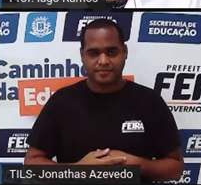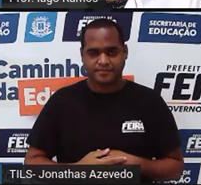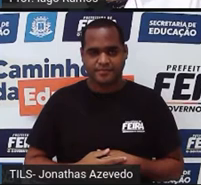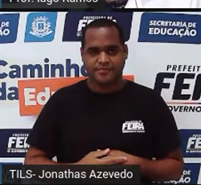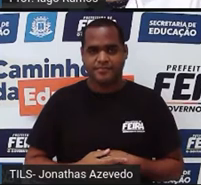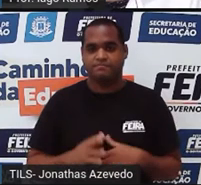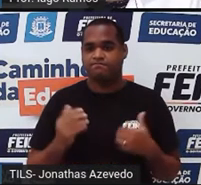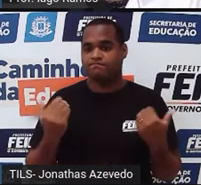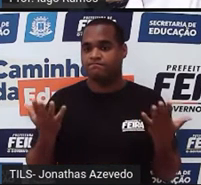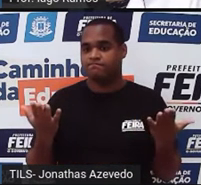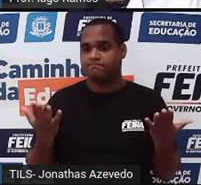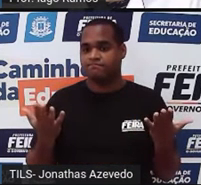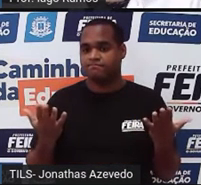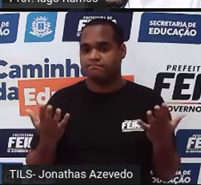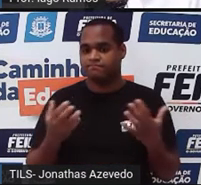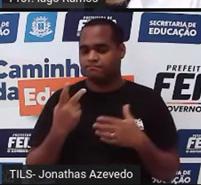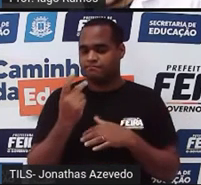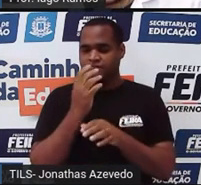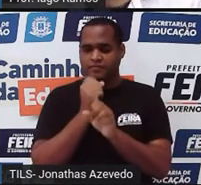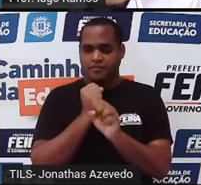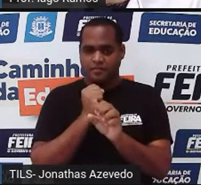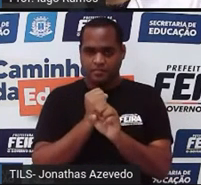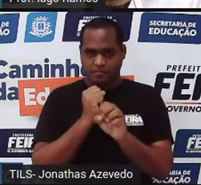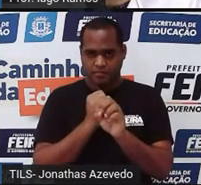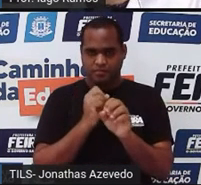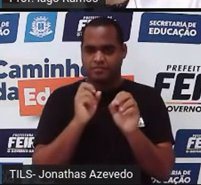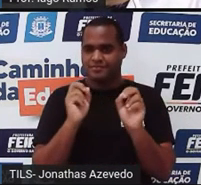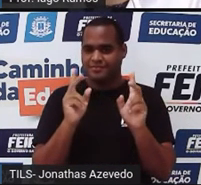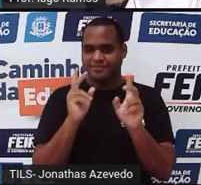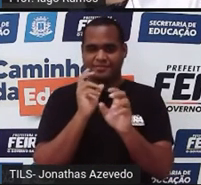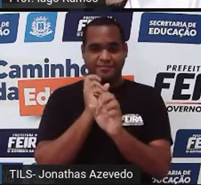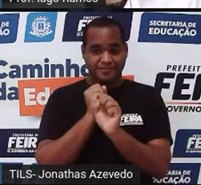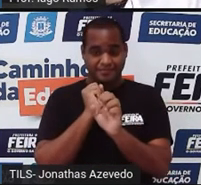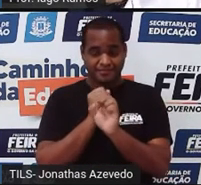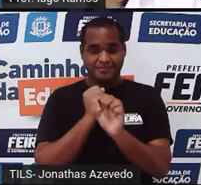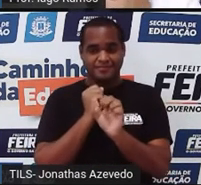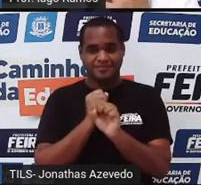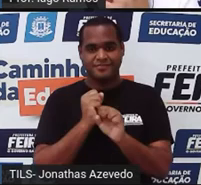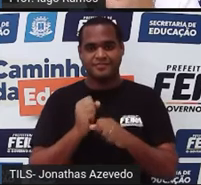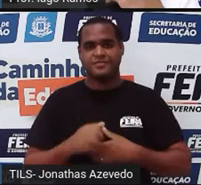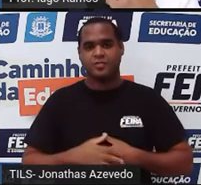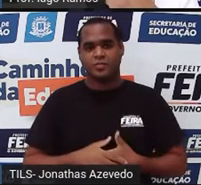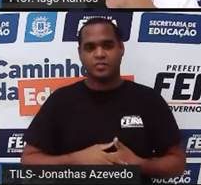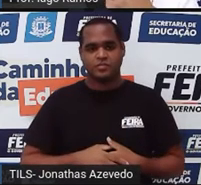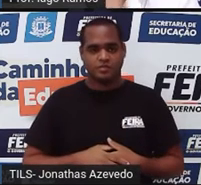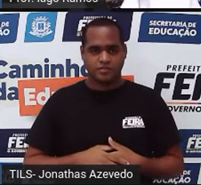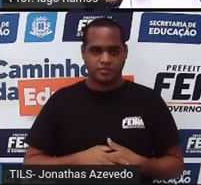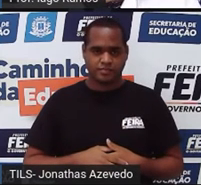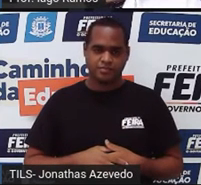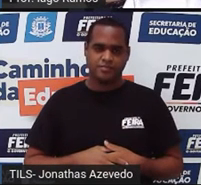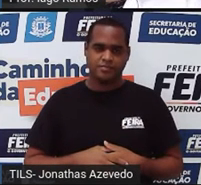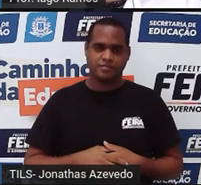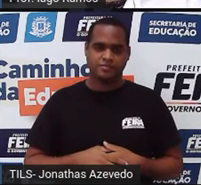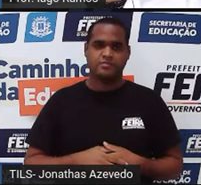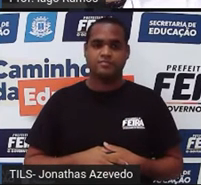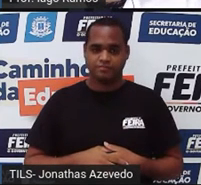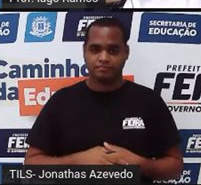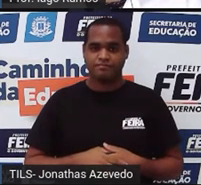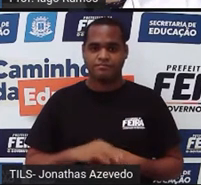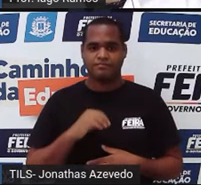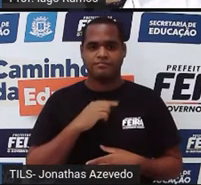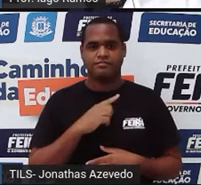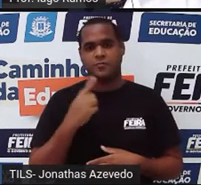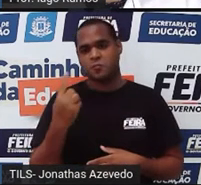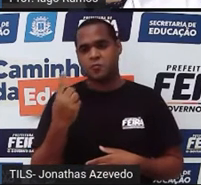Então, contamos, é isso aí, contamos, né, uma, duas maneiras dessa